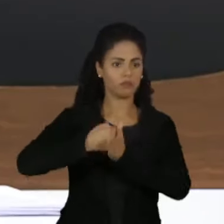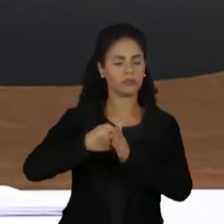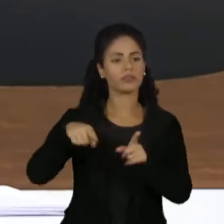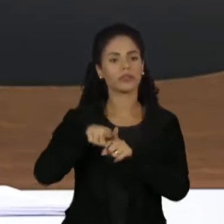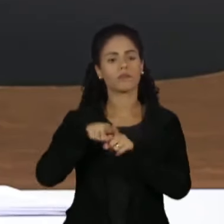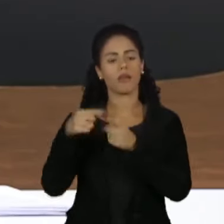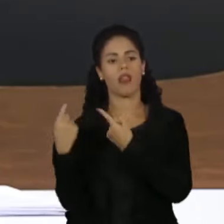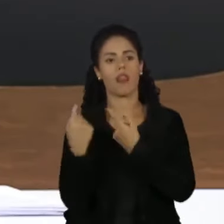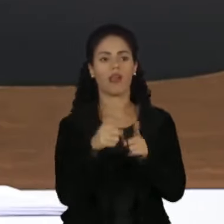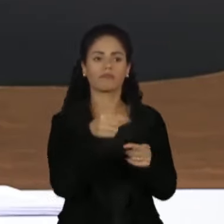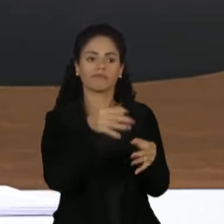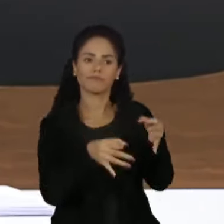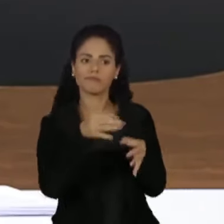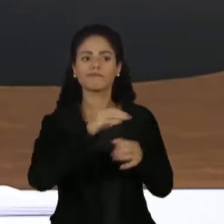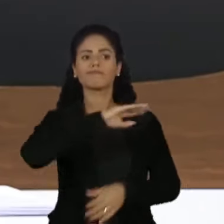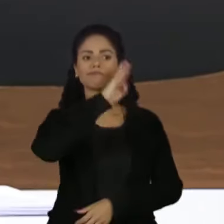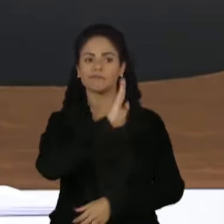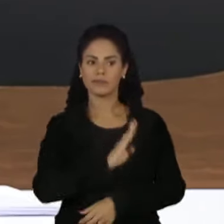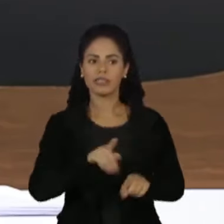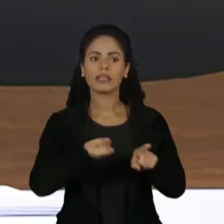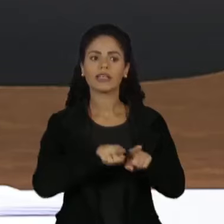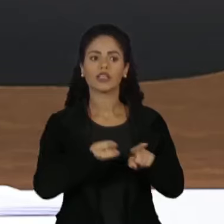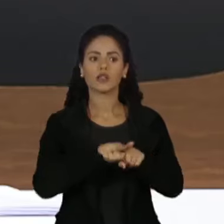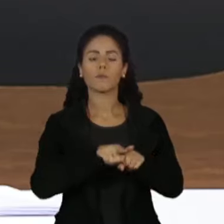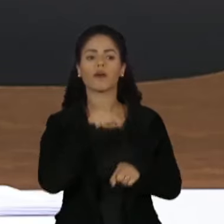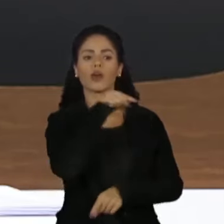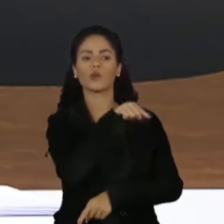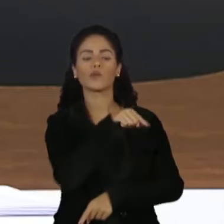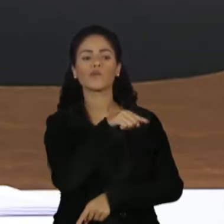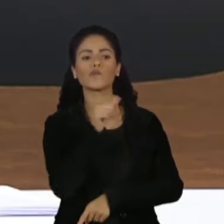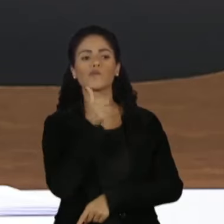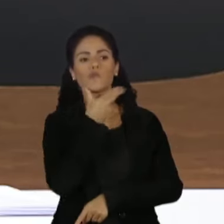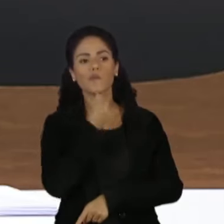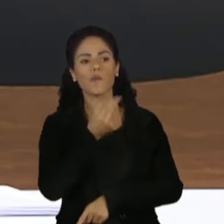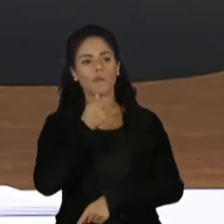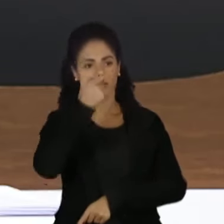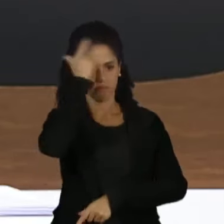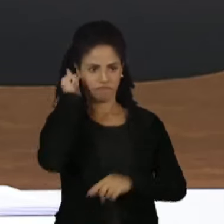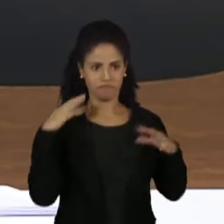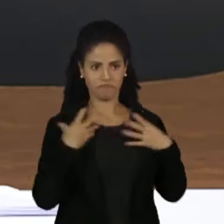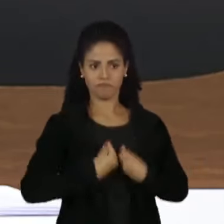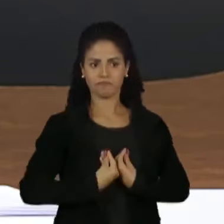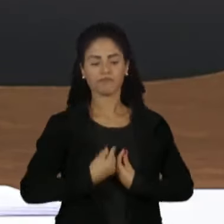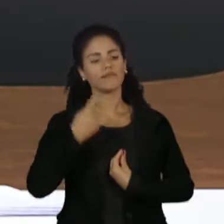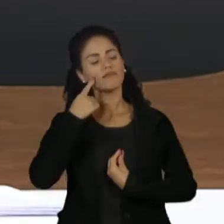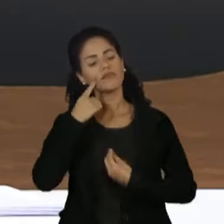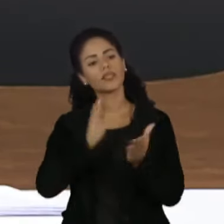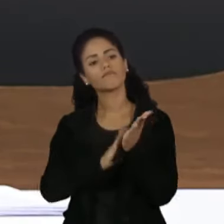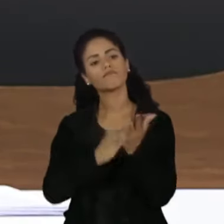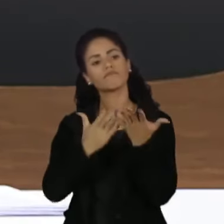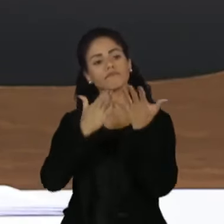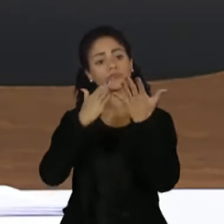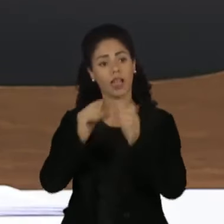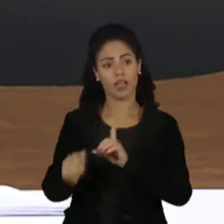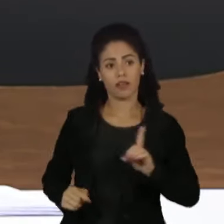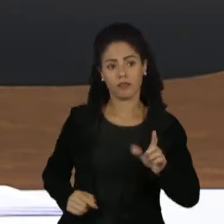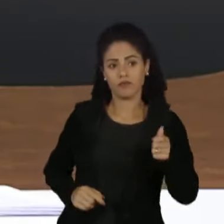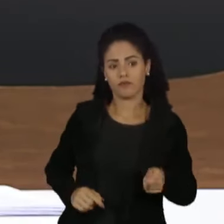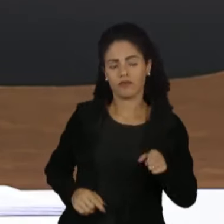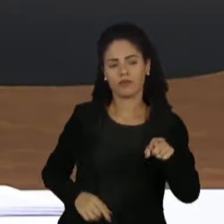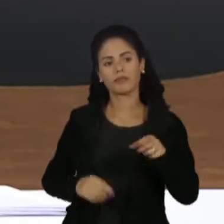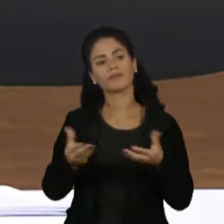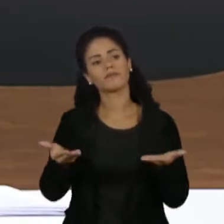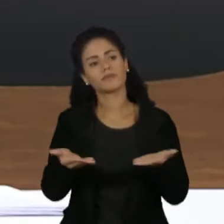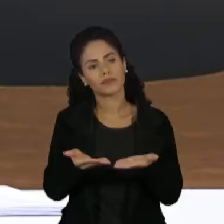ataques à Justiça Brasileira e ao ministro Alexandre de Moraes. Essa postura recebeu elogios de expoentes da direita ao